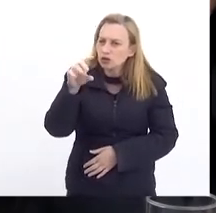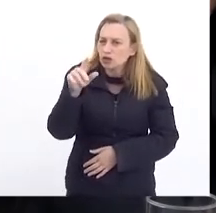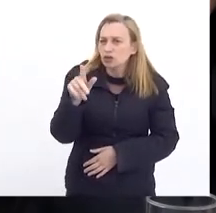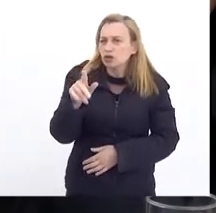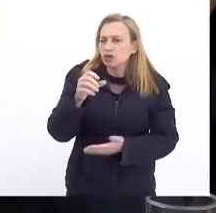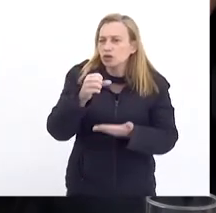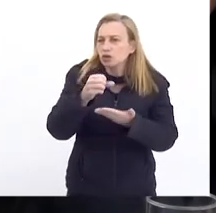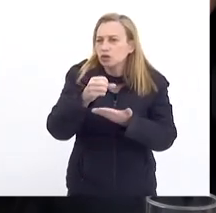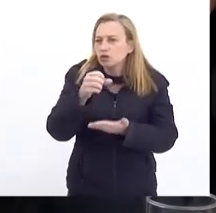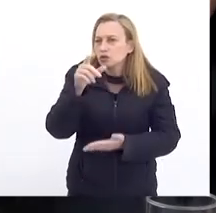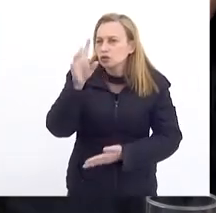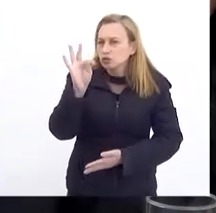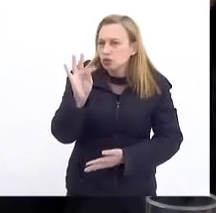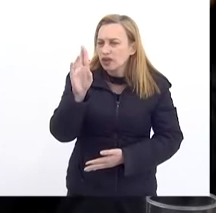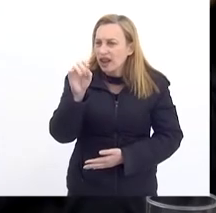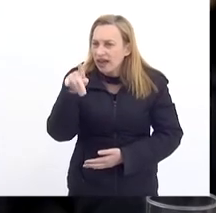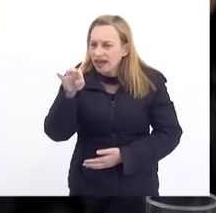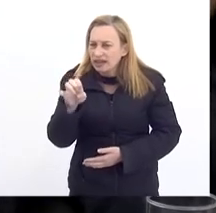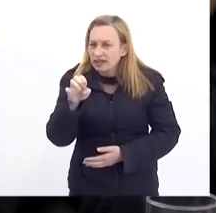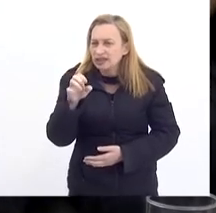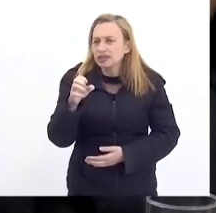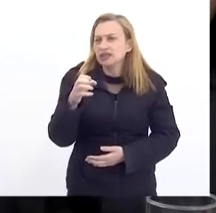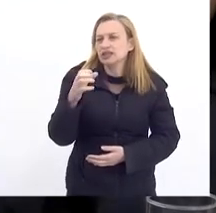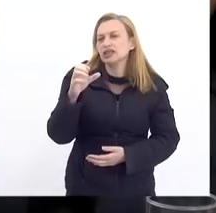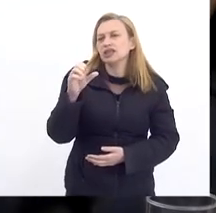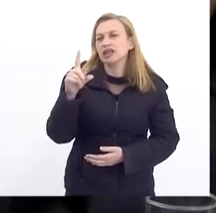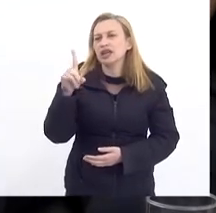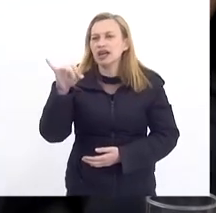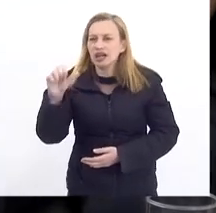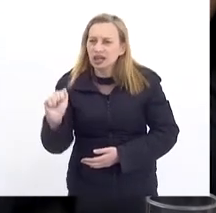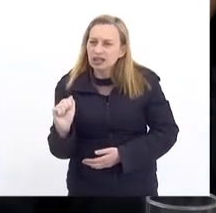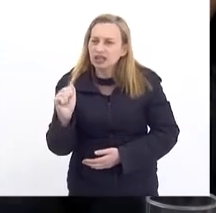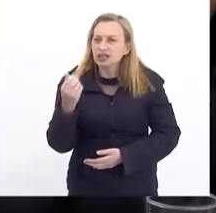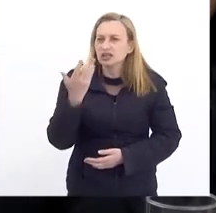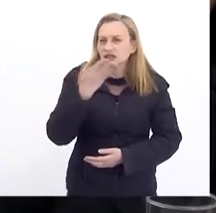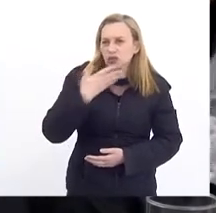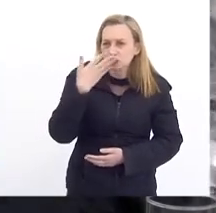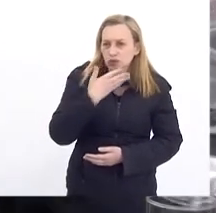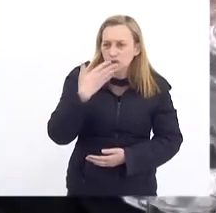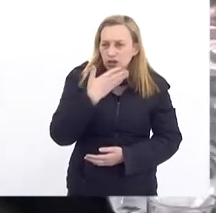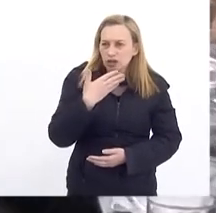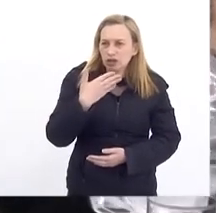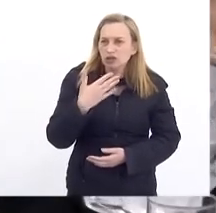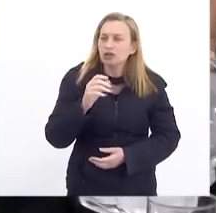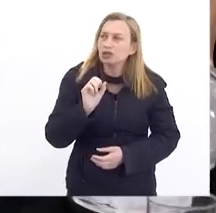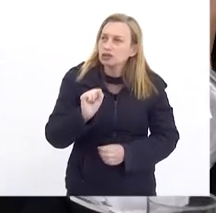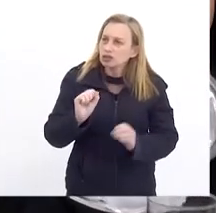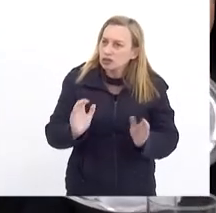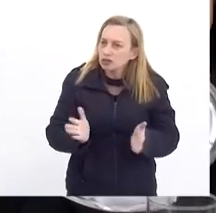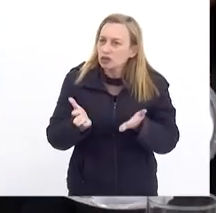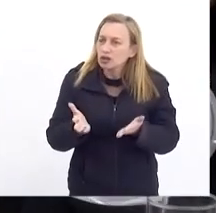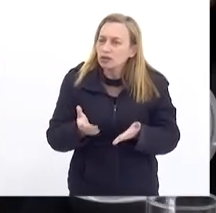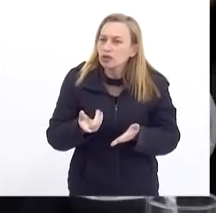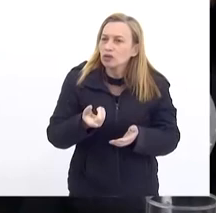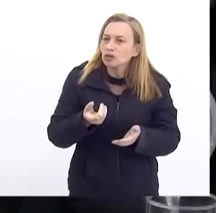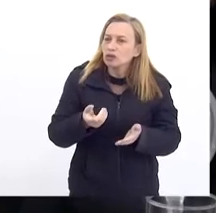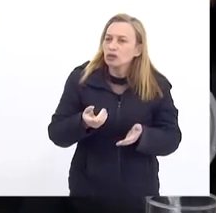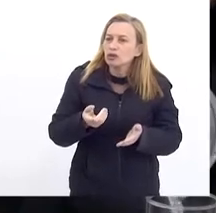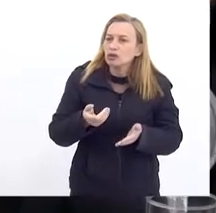E se nós demos Um incentivo Nós incentivamos Para que pudéssemos Aumentar Assim a produção